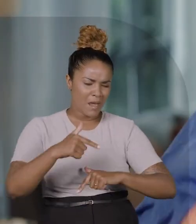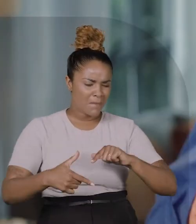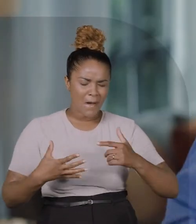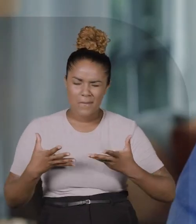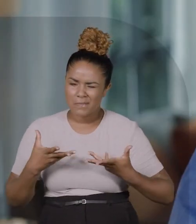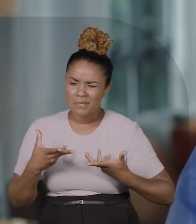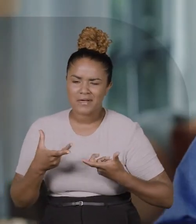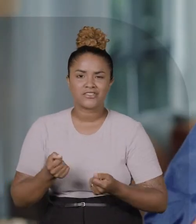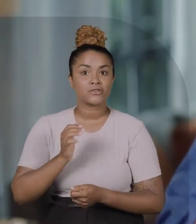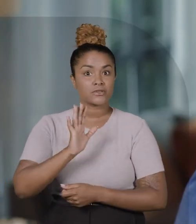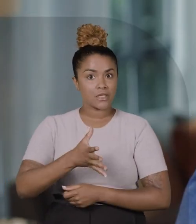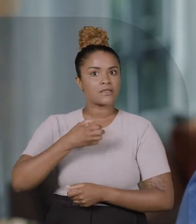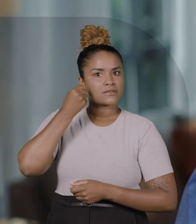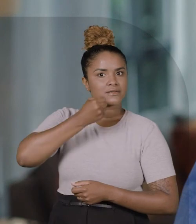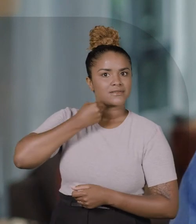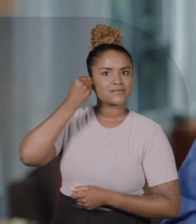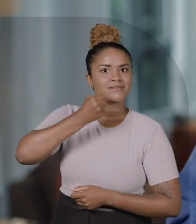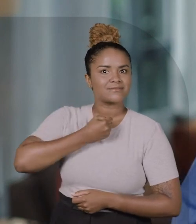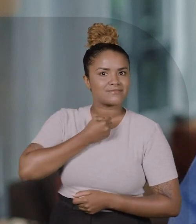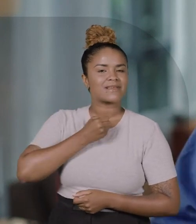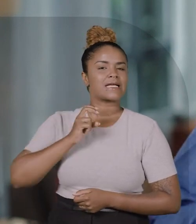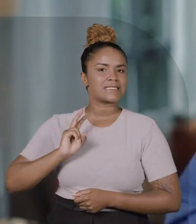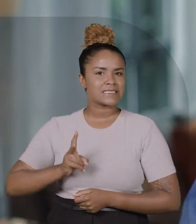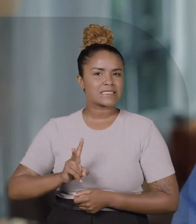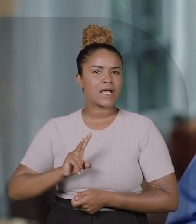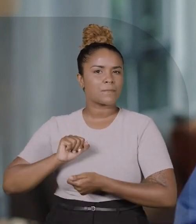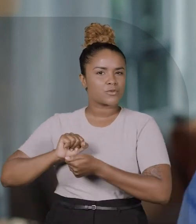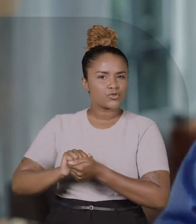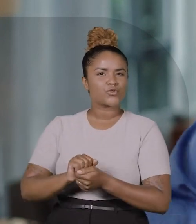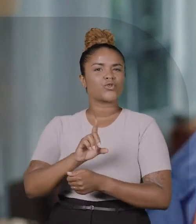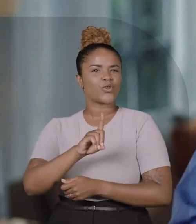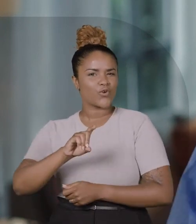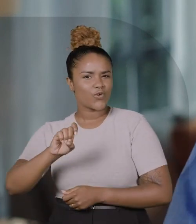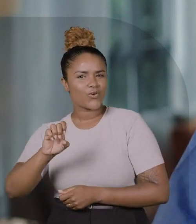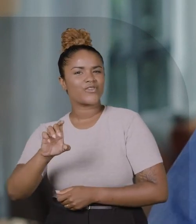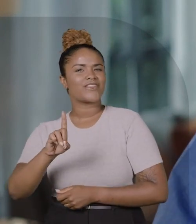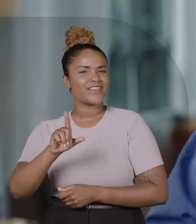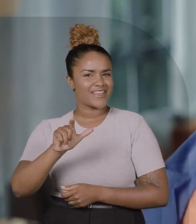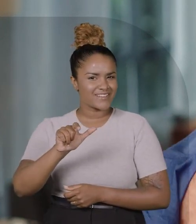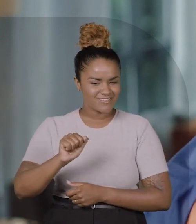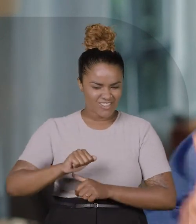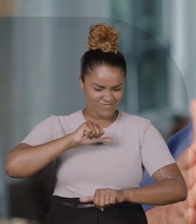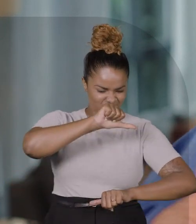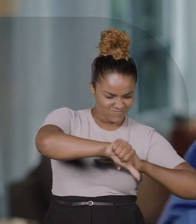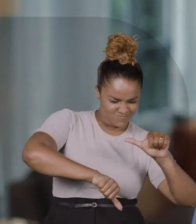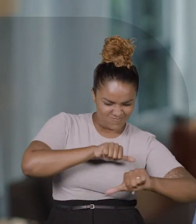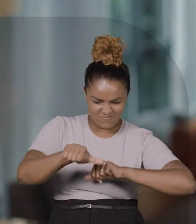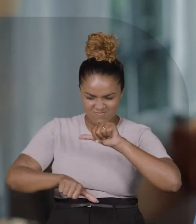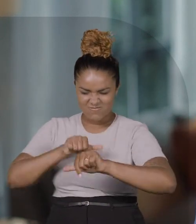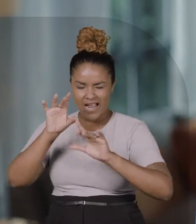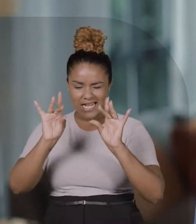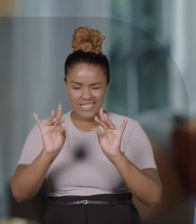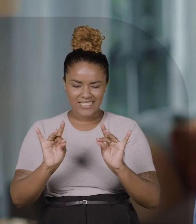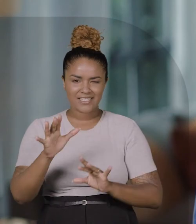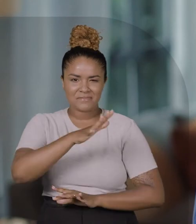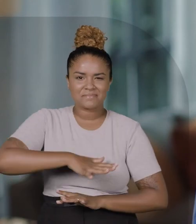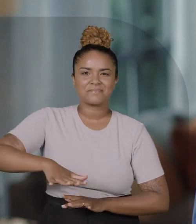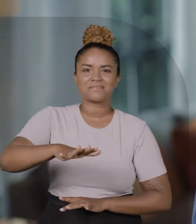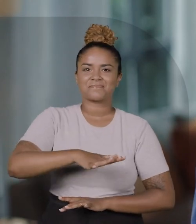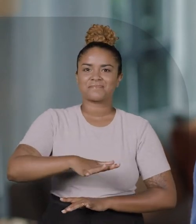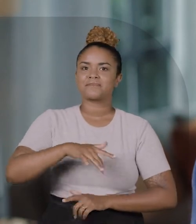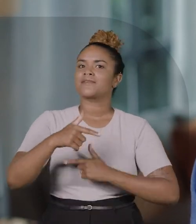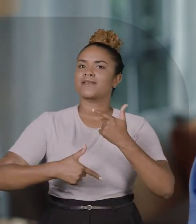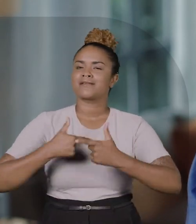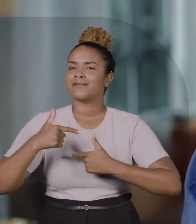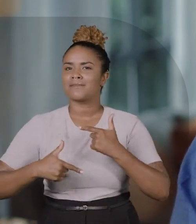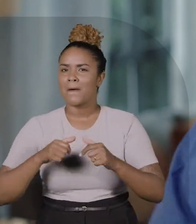trabalho extraordinário que fez no Senado, Rogério esteve ao lado de DEDA nas principais transformações que Sergipe viveu.